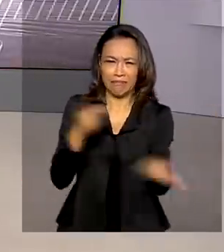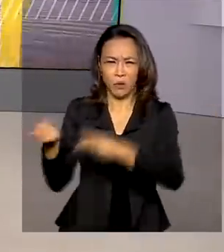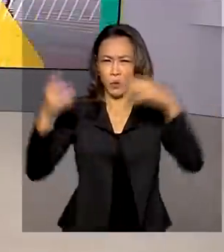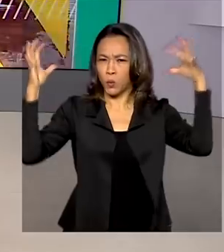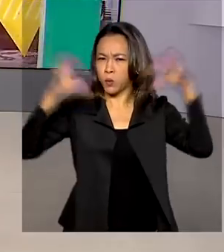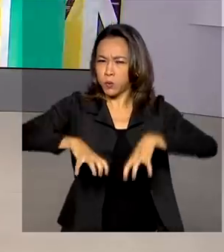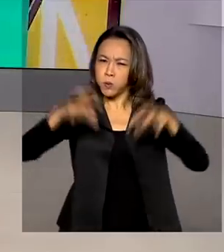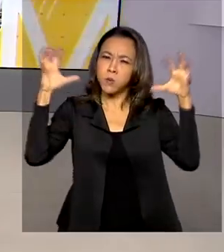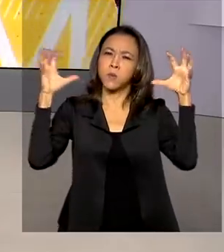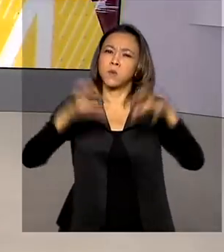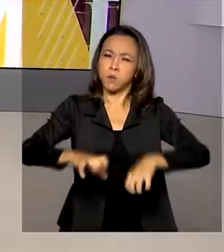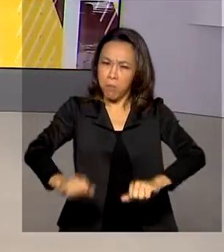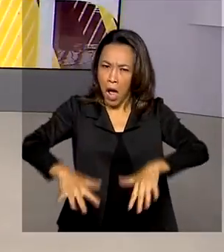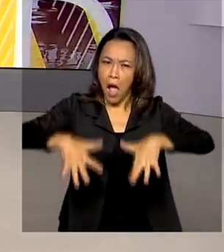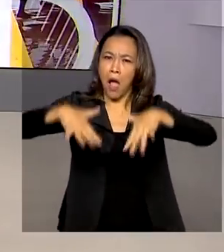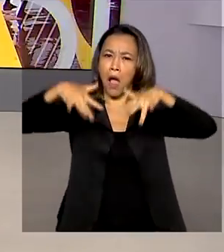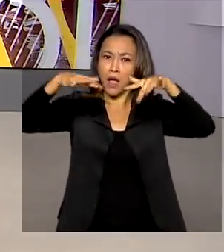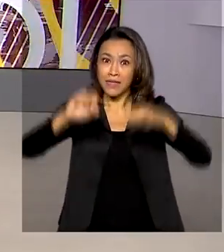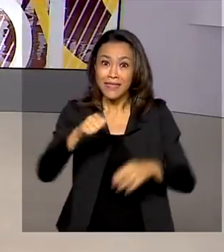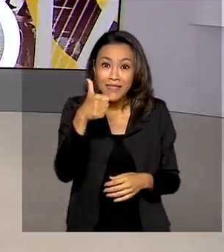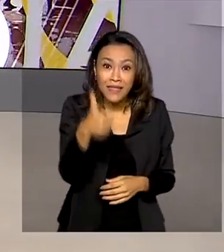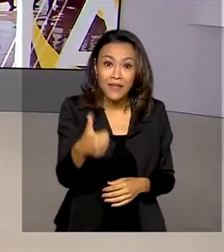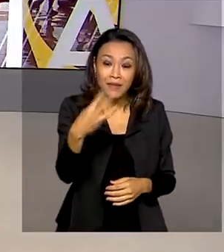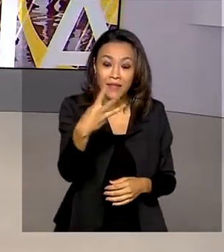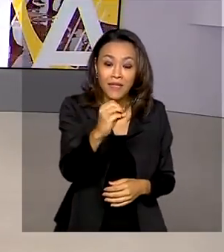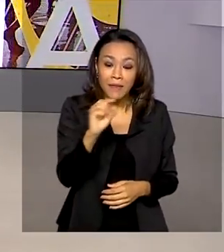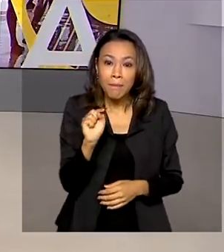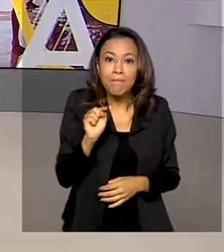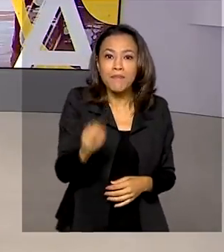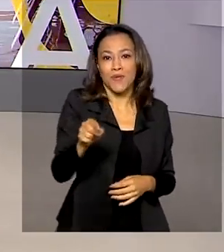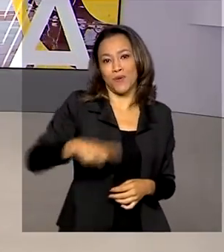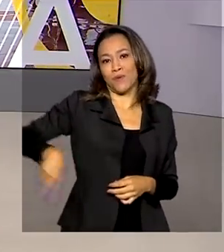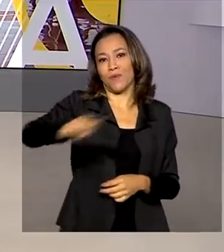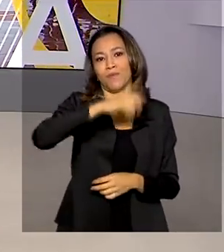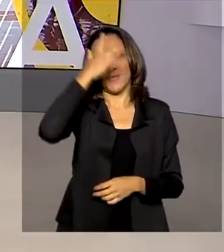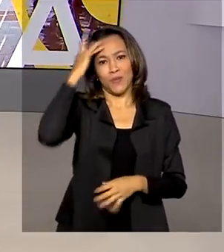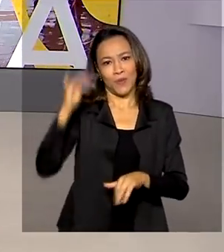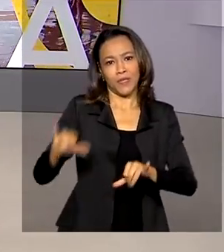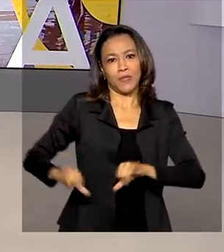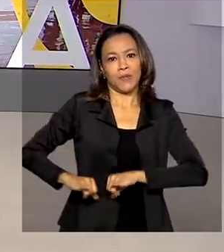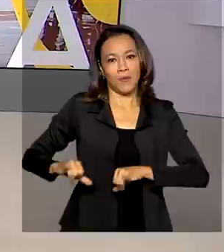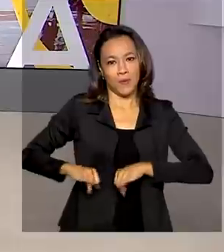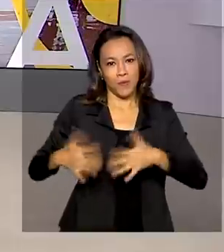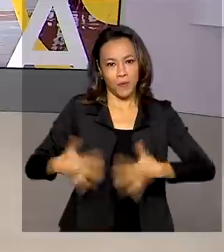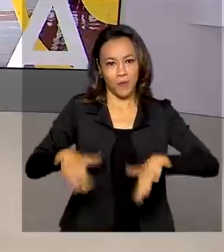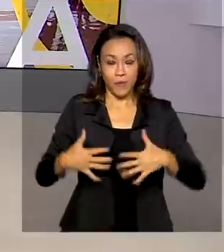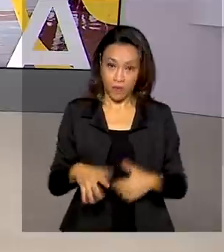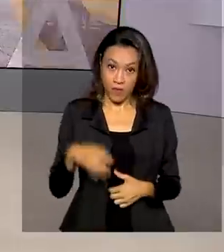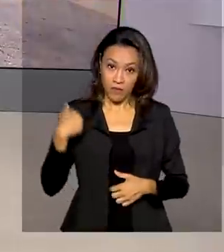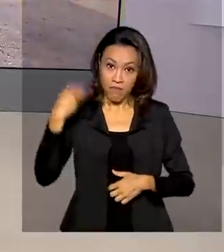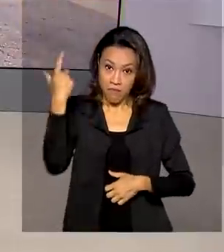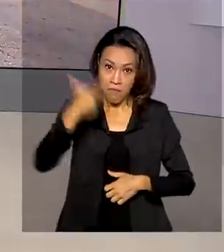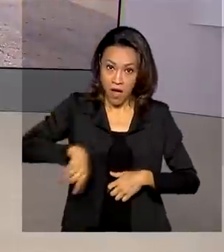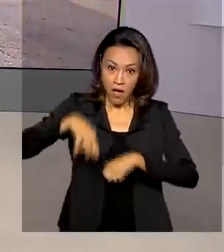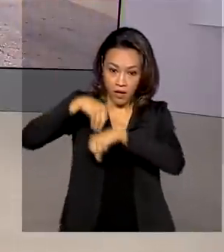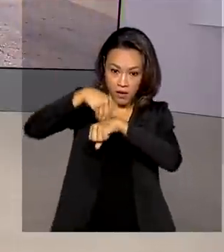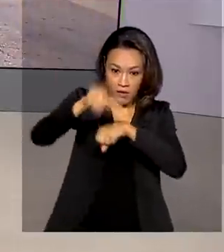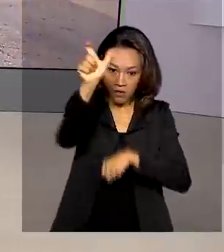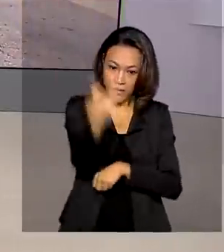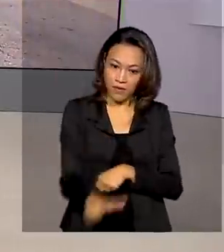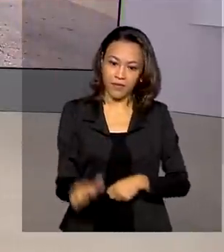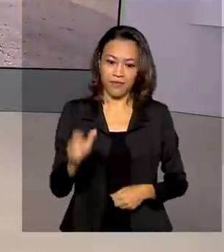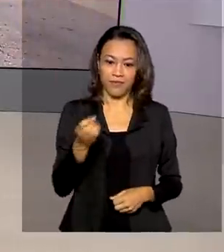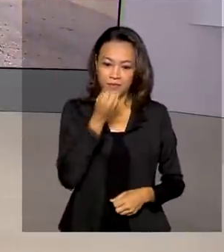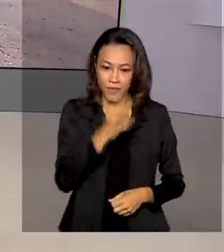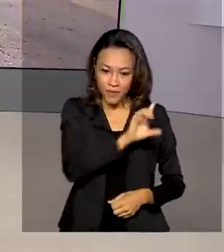que já atingiram cerca de 130 mil pessoas. O repórter Tiago Pemenda tem ao vivo mais informações para a gente. Tiago, bom dia.